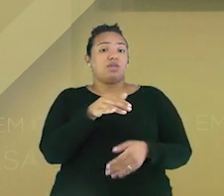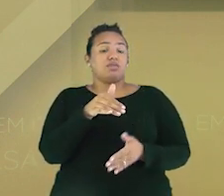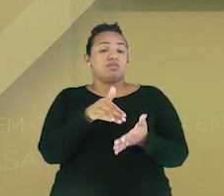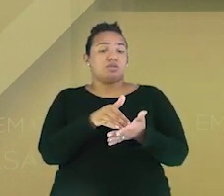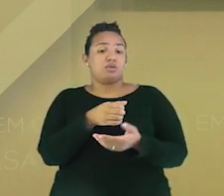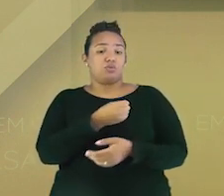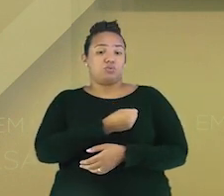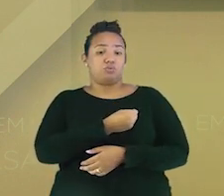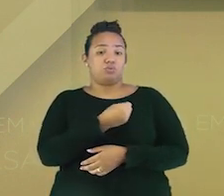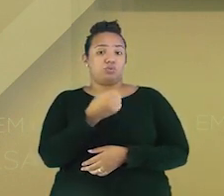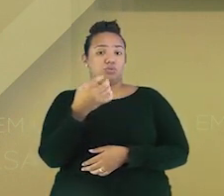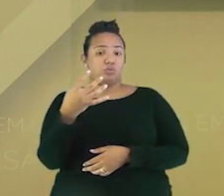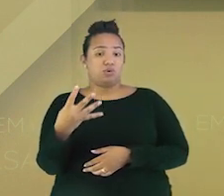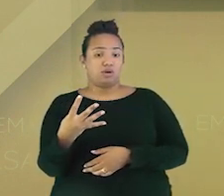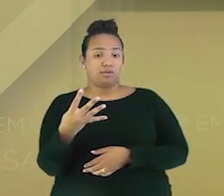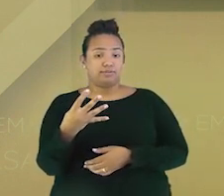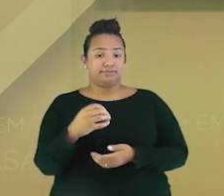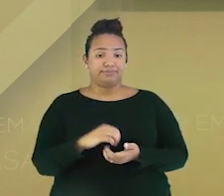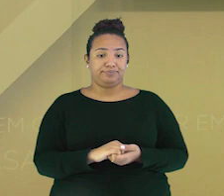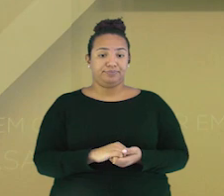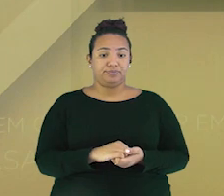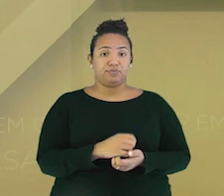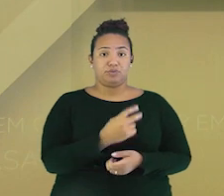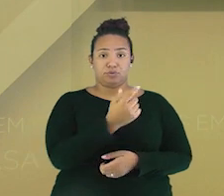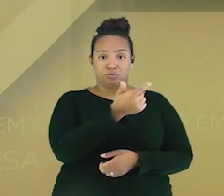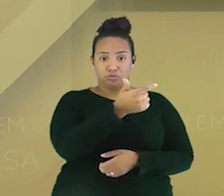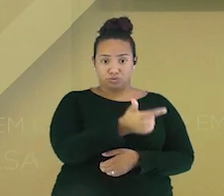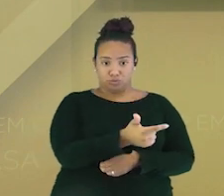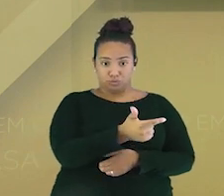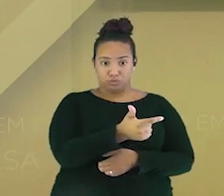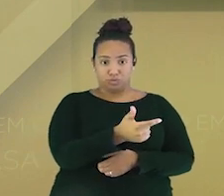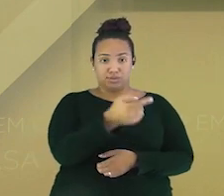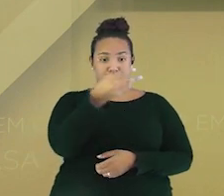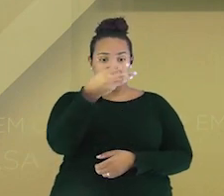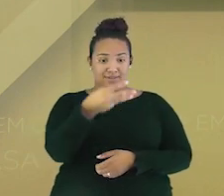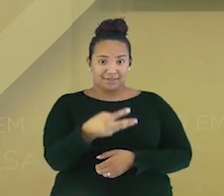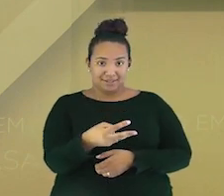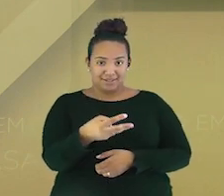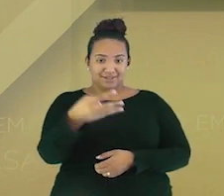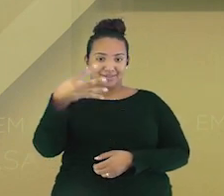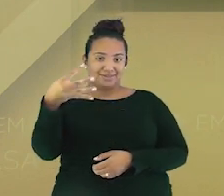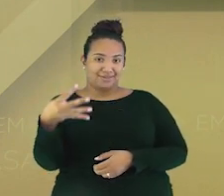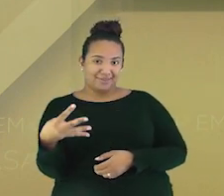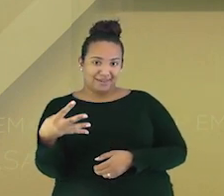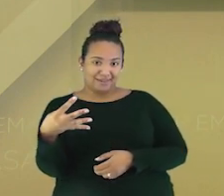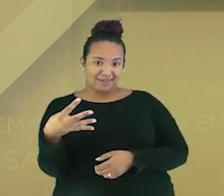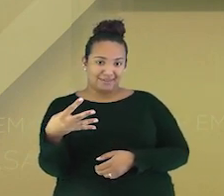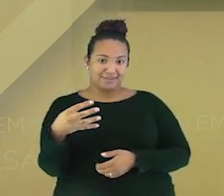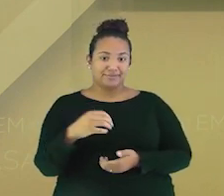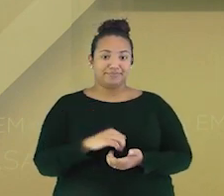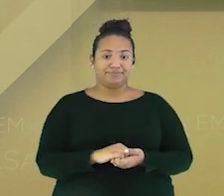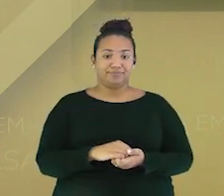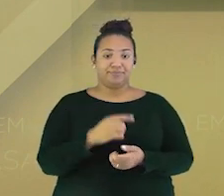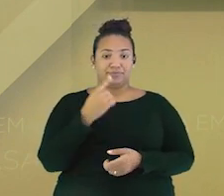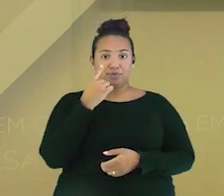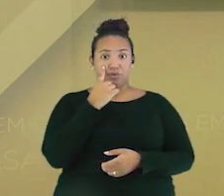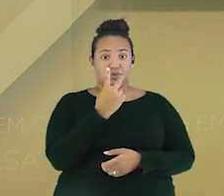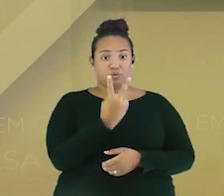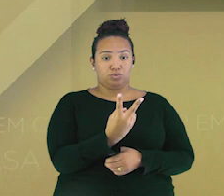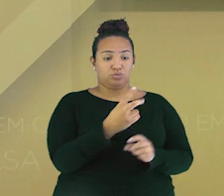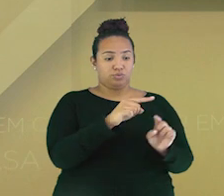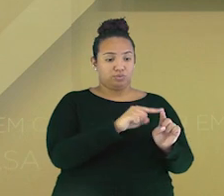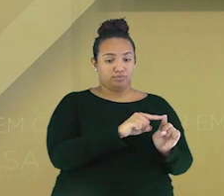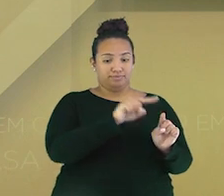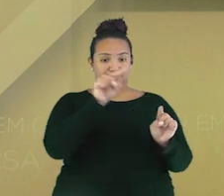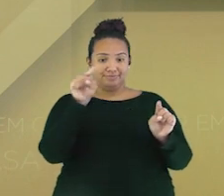2, 3, aqui seria o número 3, 4. Então, vocês andaram duas